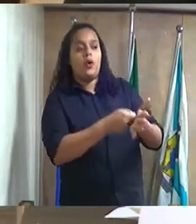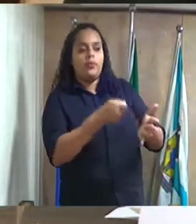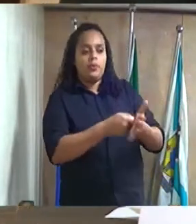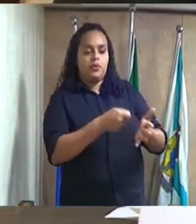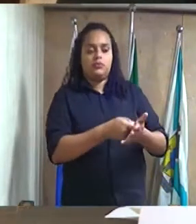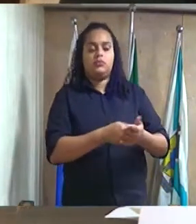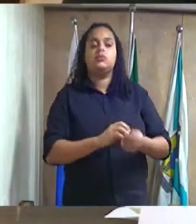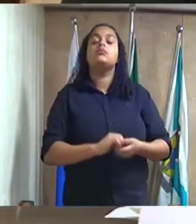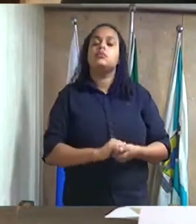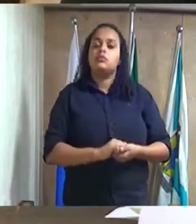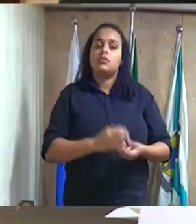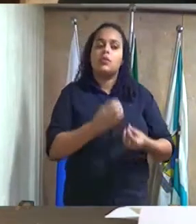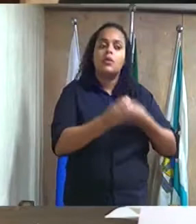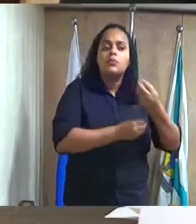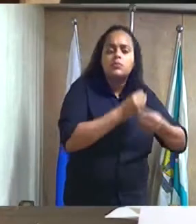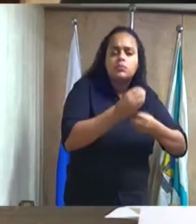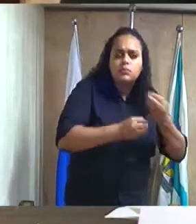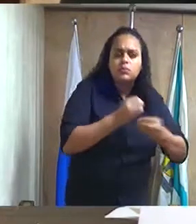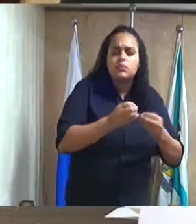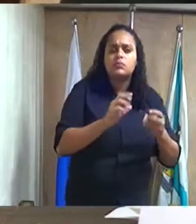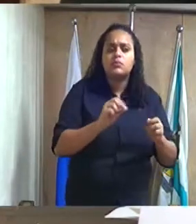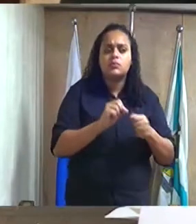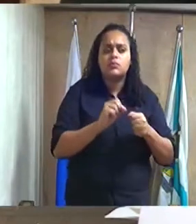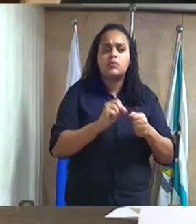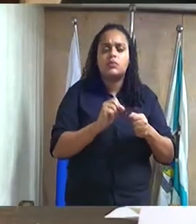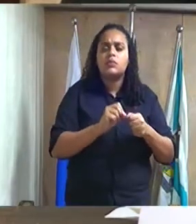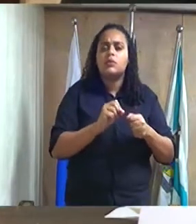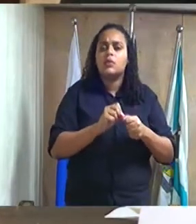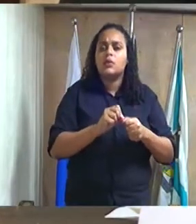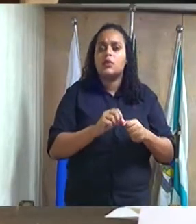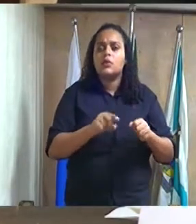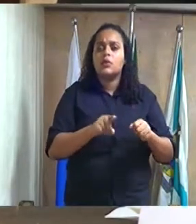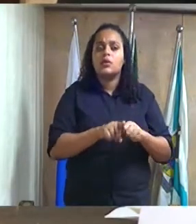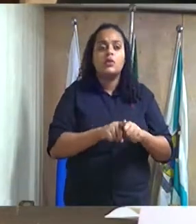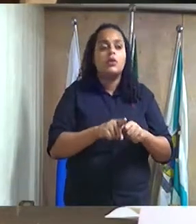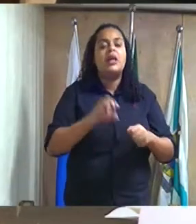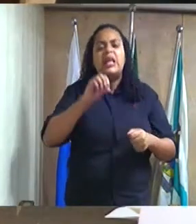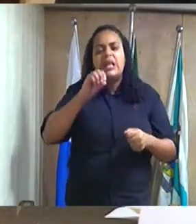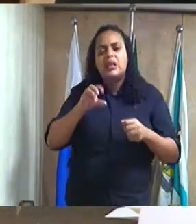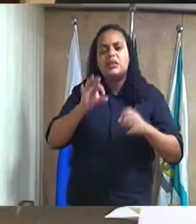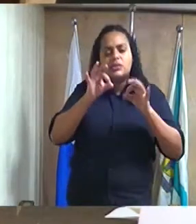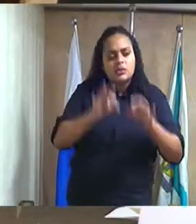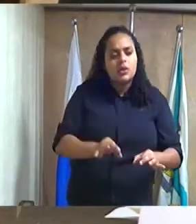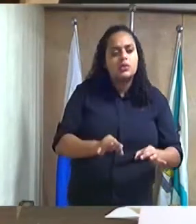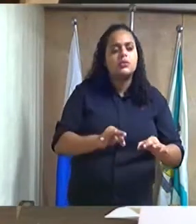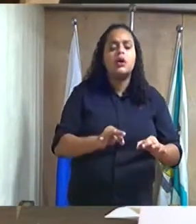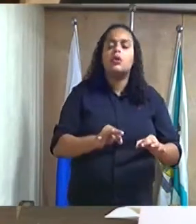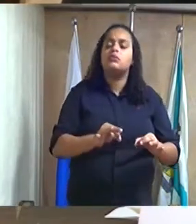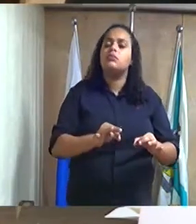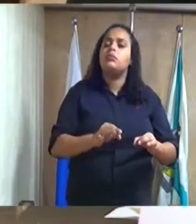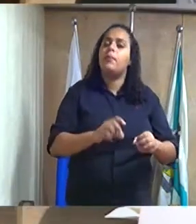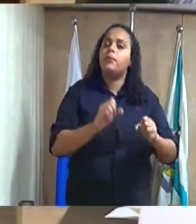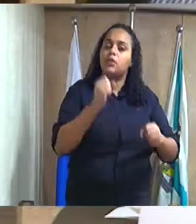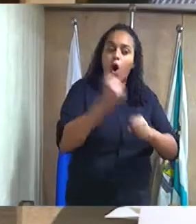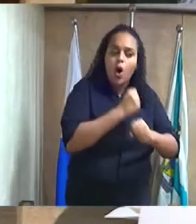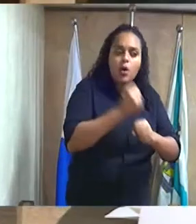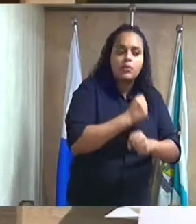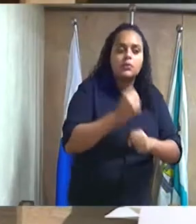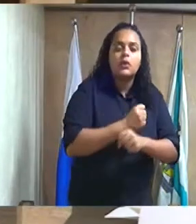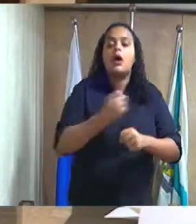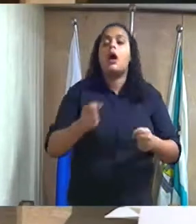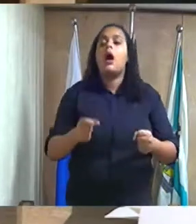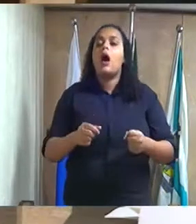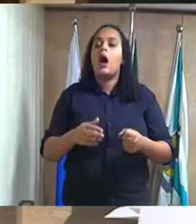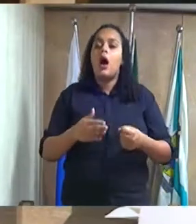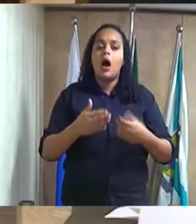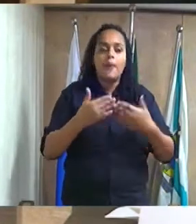deferidos para concessão de abitse, licença de construção e legalização abertura de parâmetros